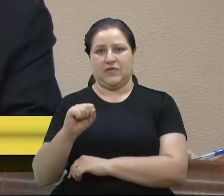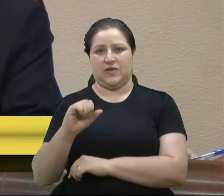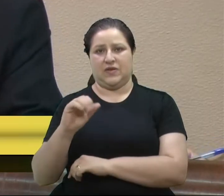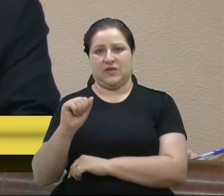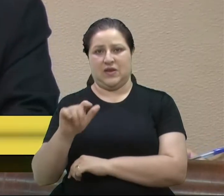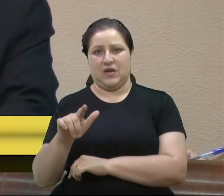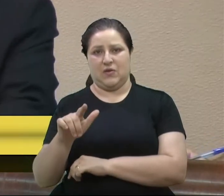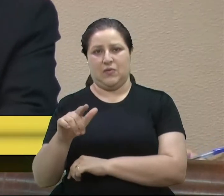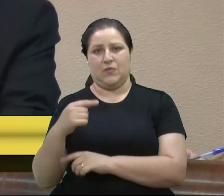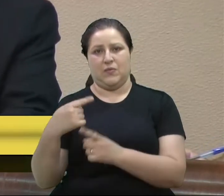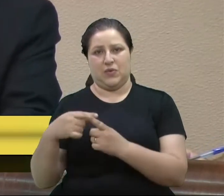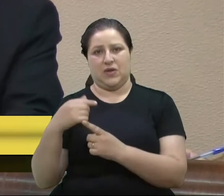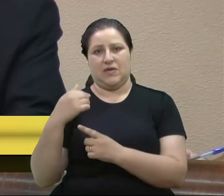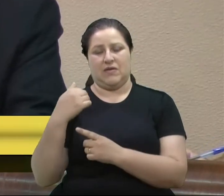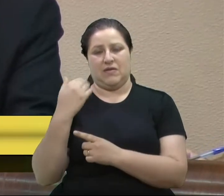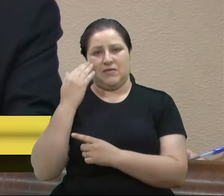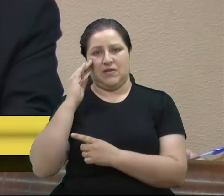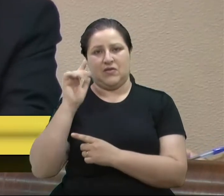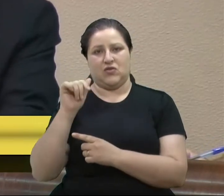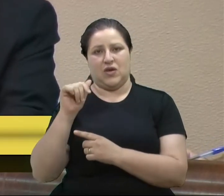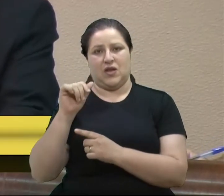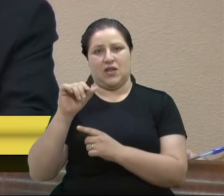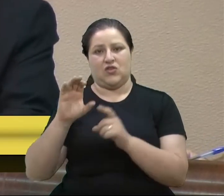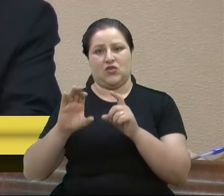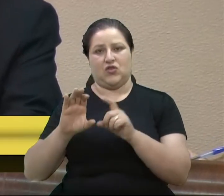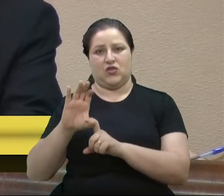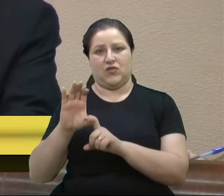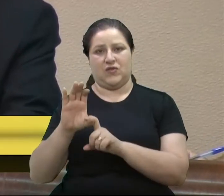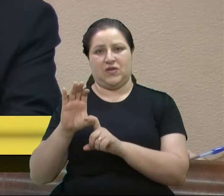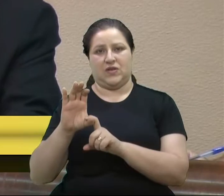vereador D'Ambrosio, que a dívida do Rio Grande do Sul,